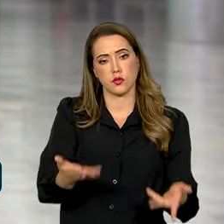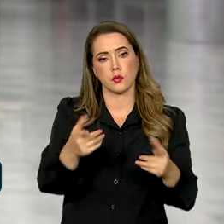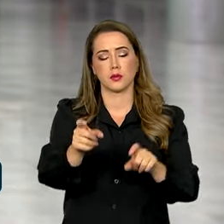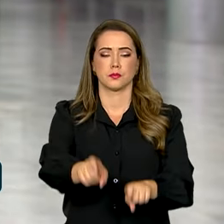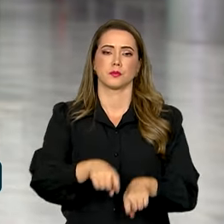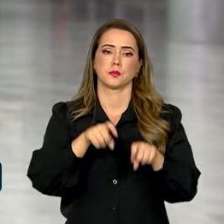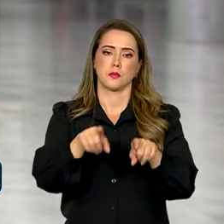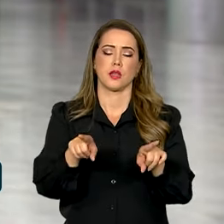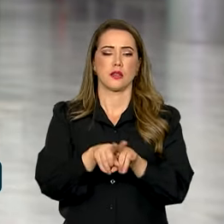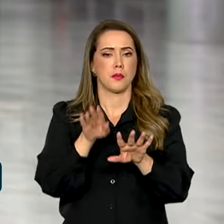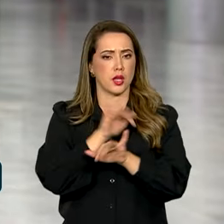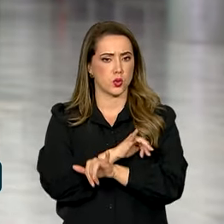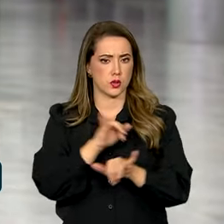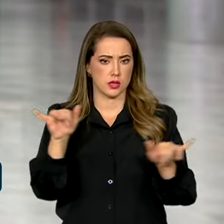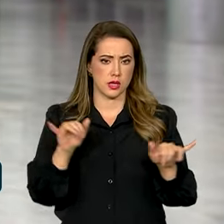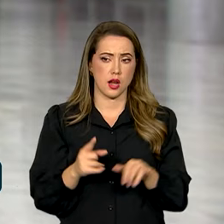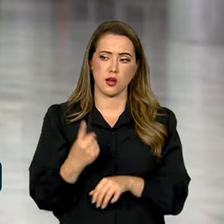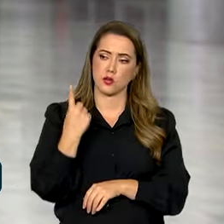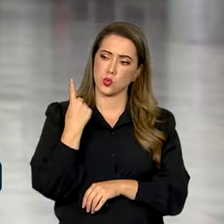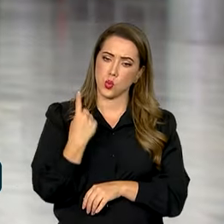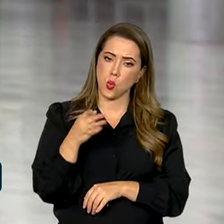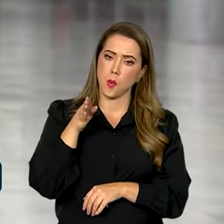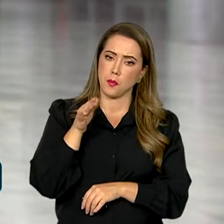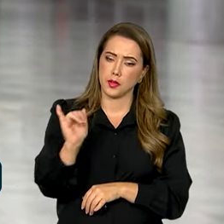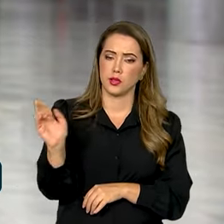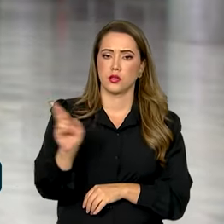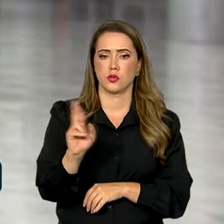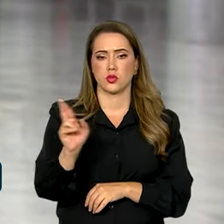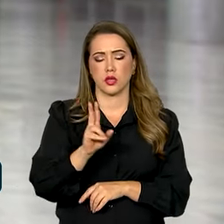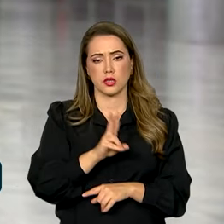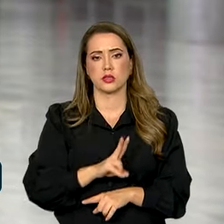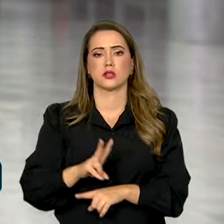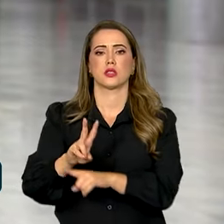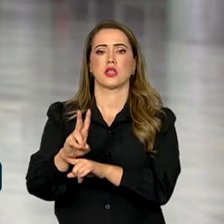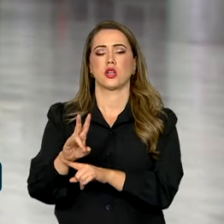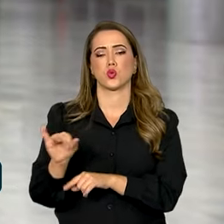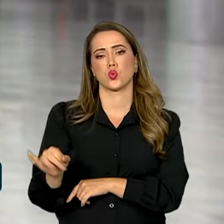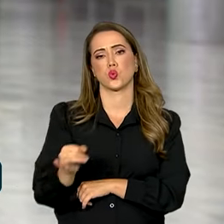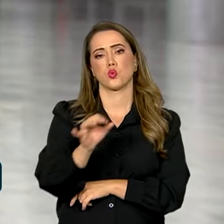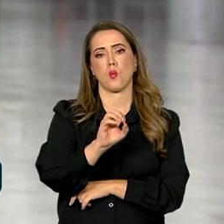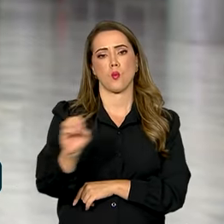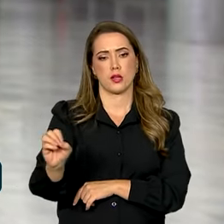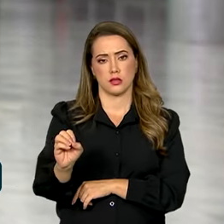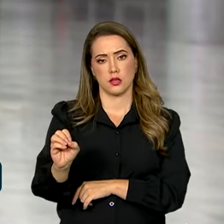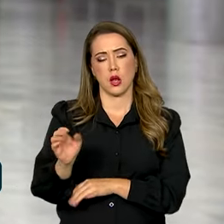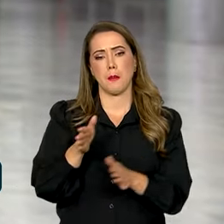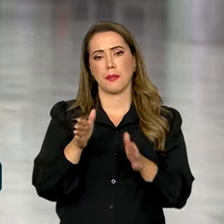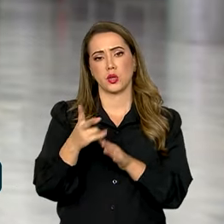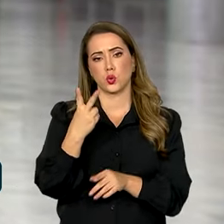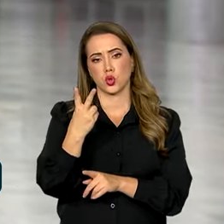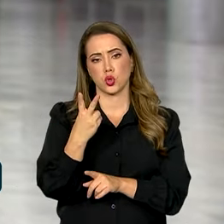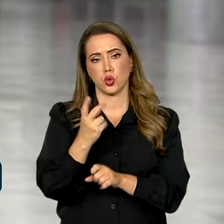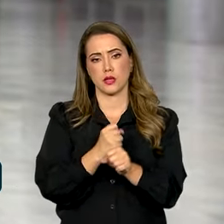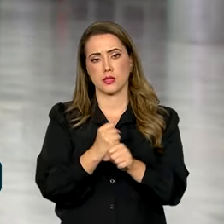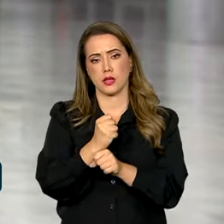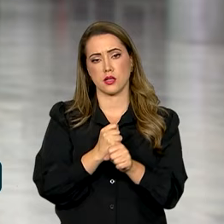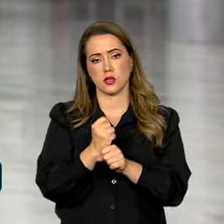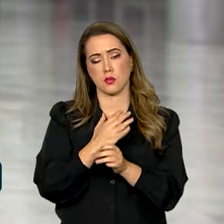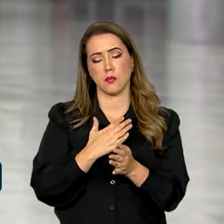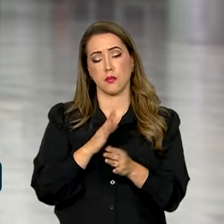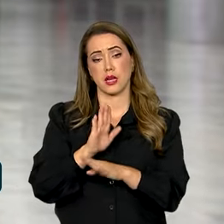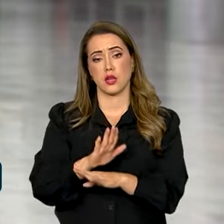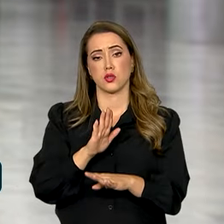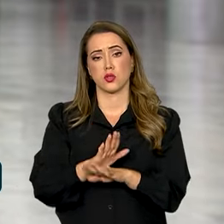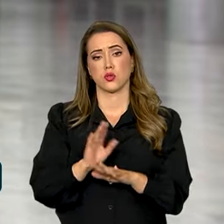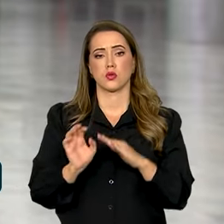Também foi anunciado R 1 bilhão em crédito com juros zero e carência de dois anos para ajudar nas